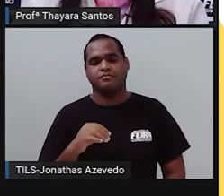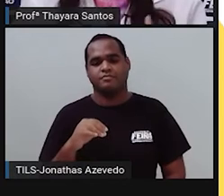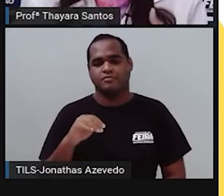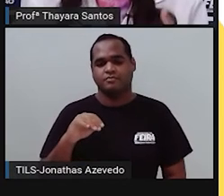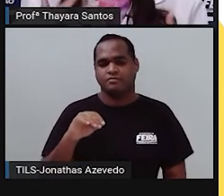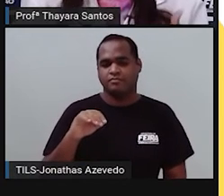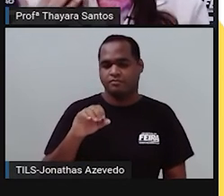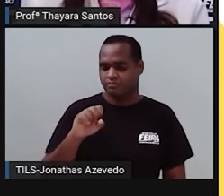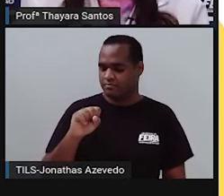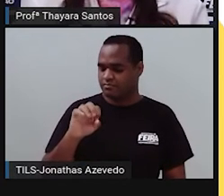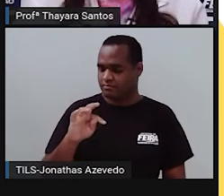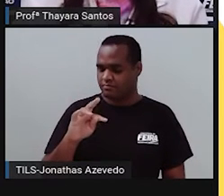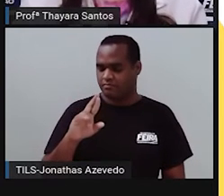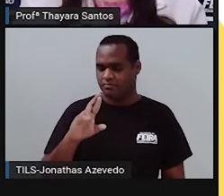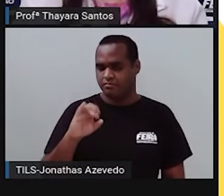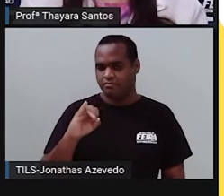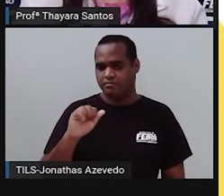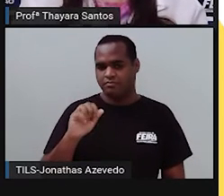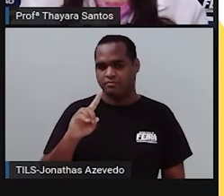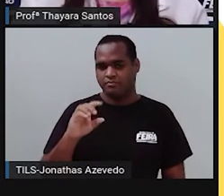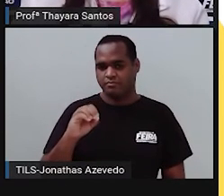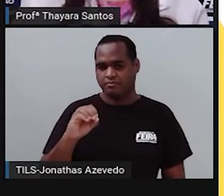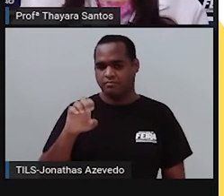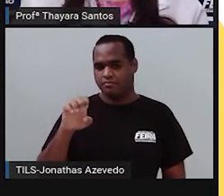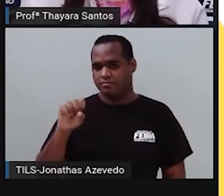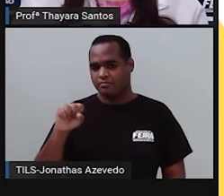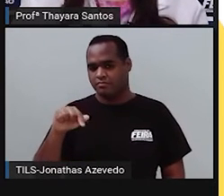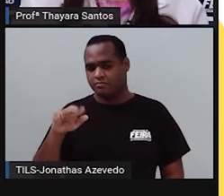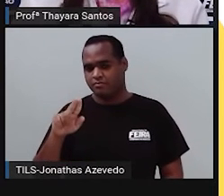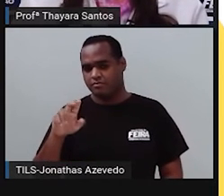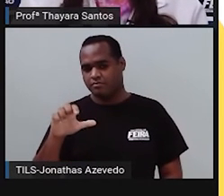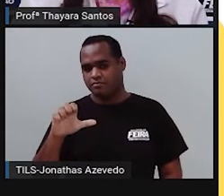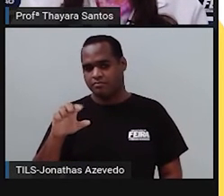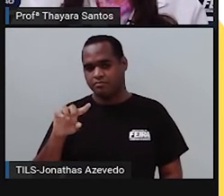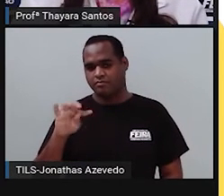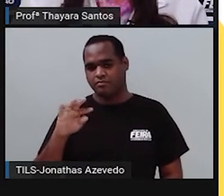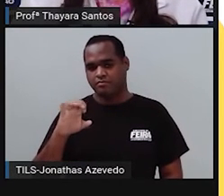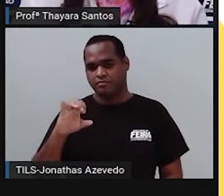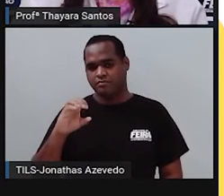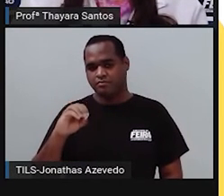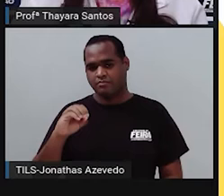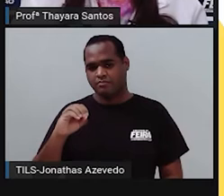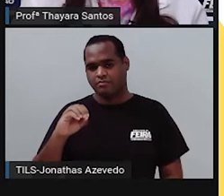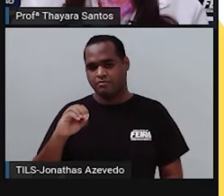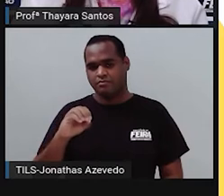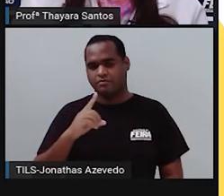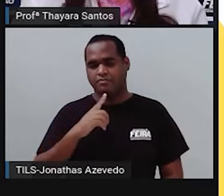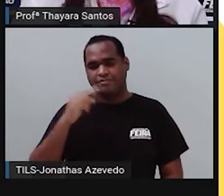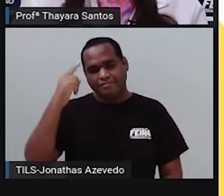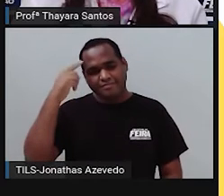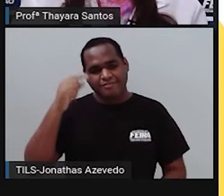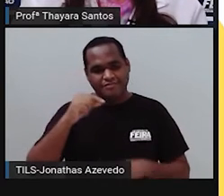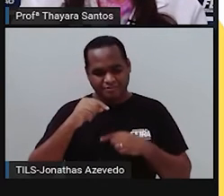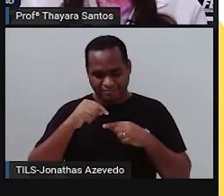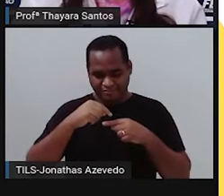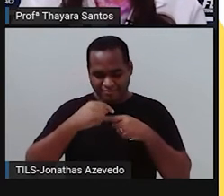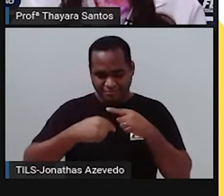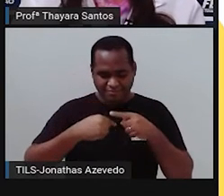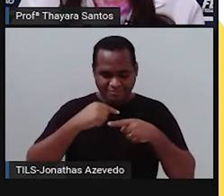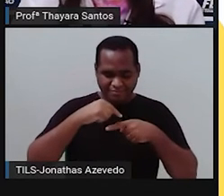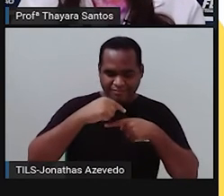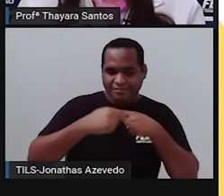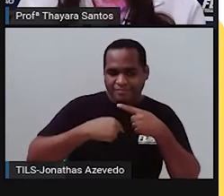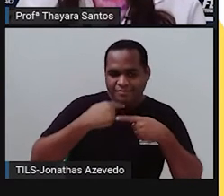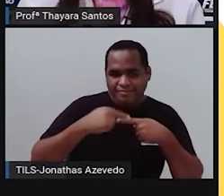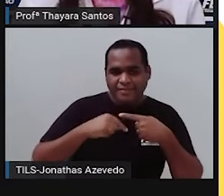por que ele tem esse nome de estriado? Porque eles apresentam essas estrias, essas marquinhas, essas linhasinhas. Isso é o que a gente chama de